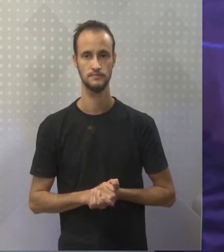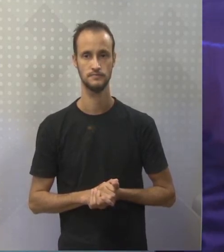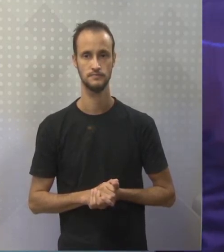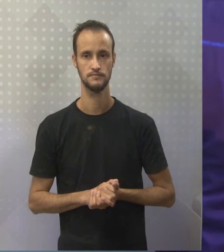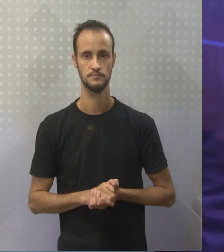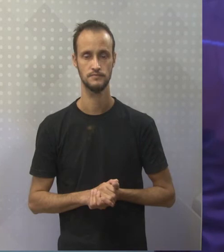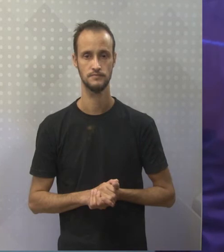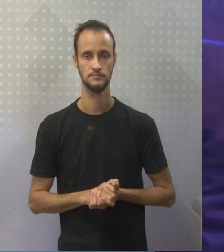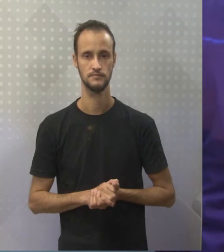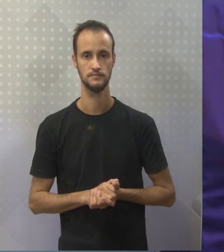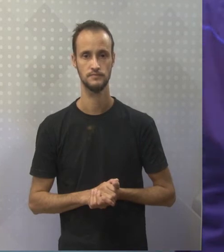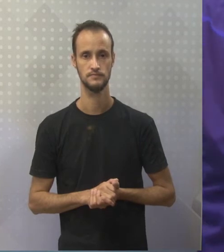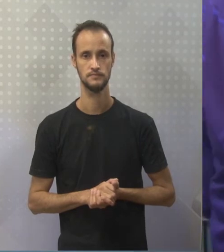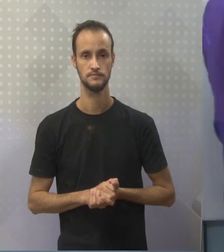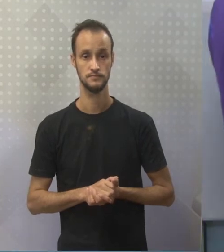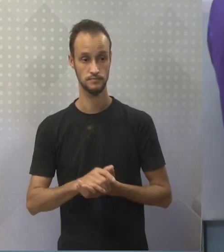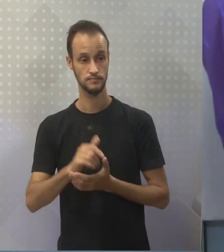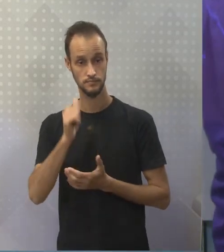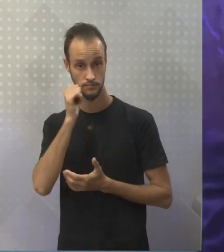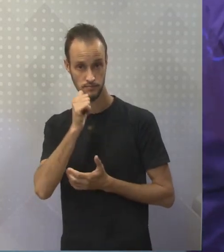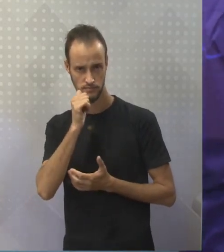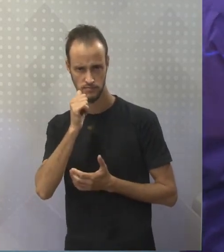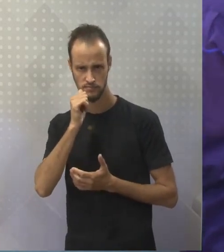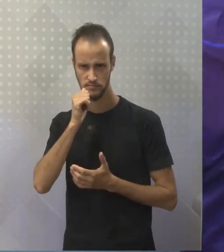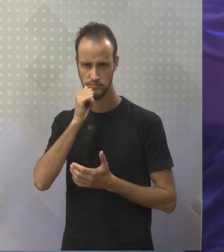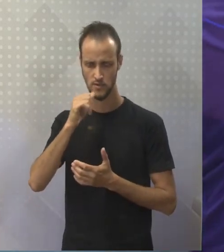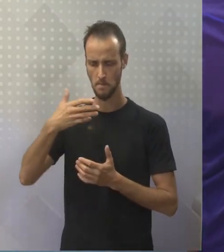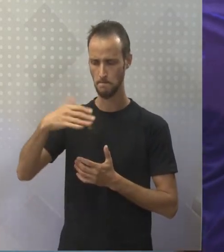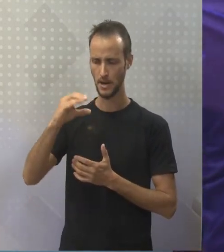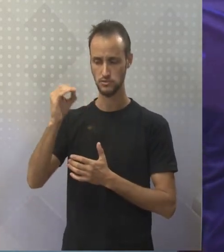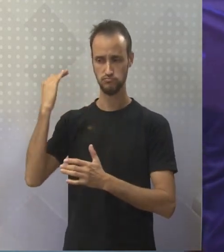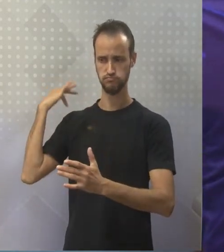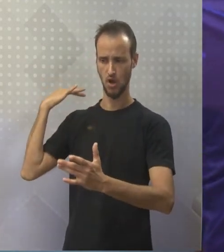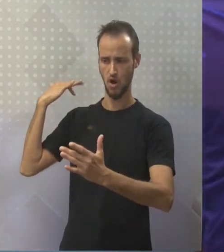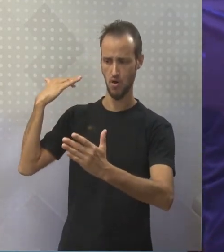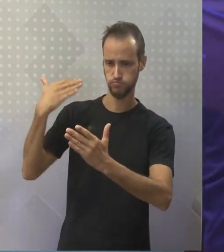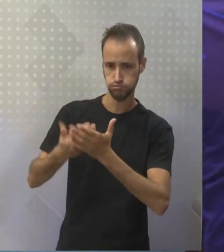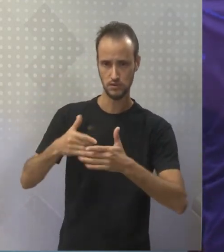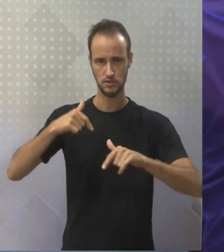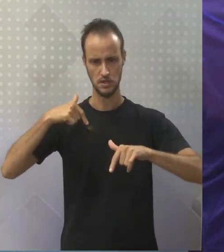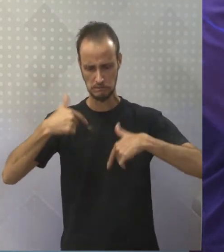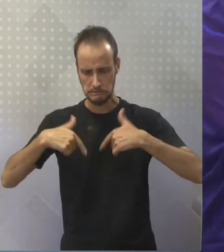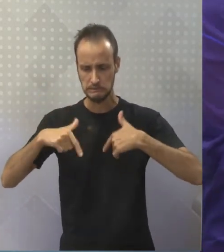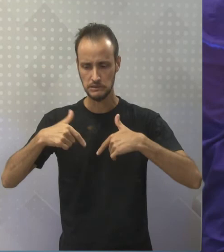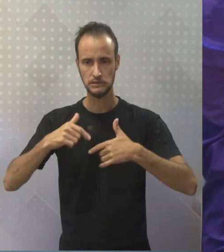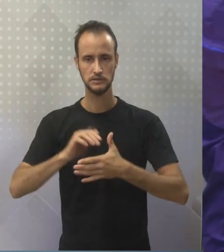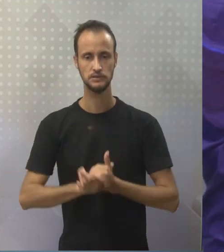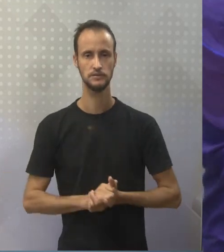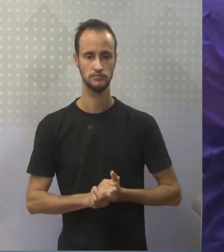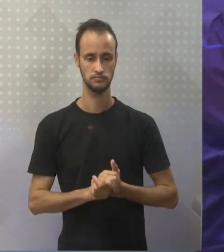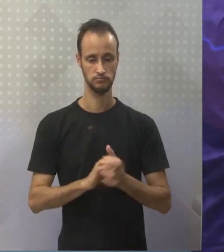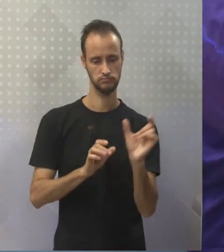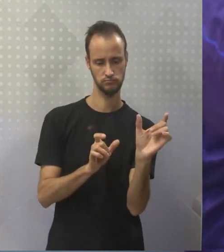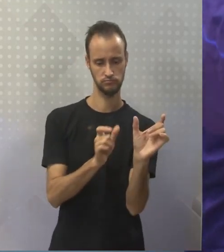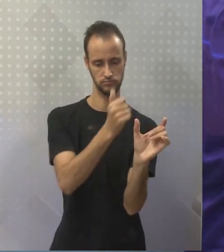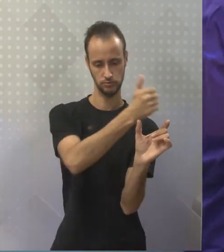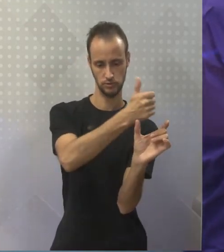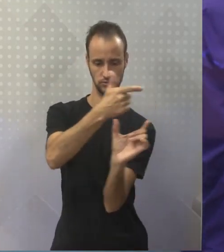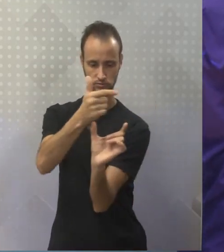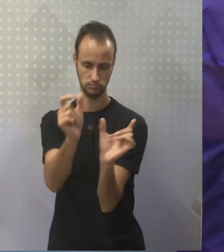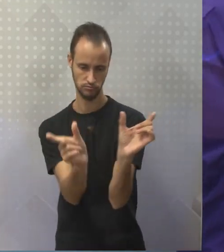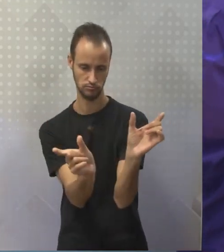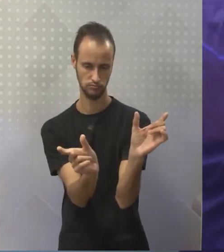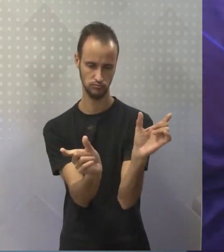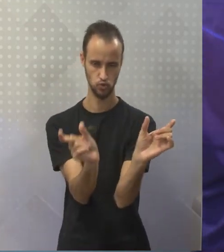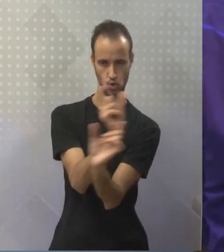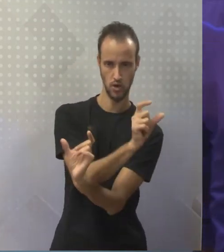tem Linda trabalhado bastante desde março. Então, eu fiz trocar apenas o segundo elemento pelo primeiro, né? Foi para a